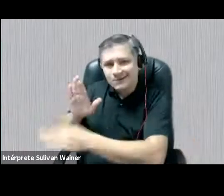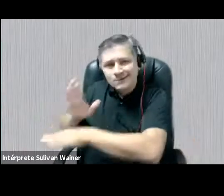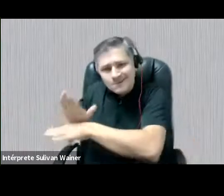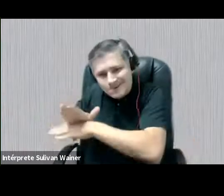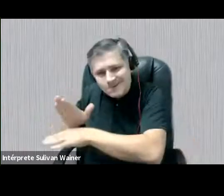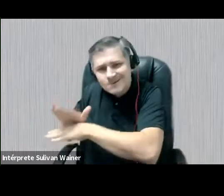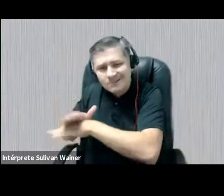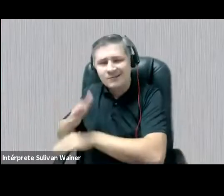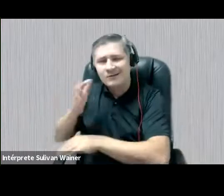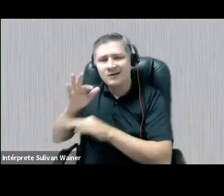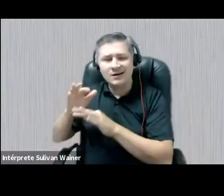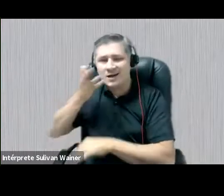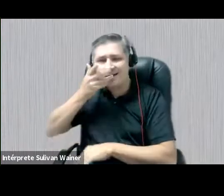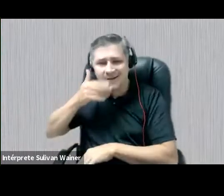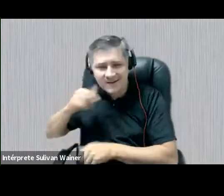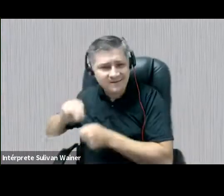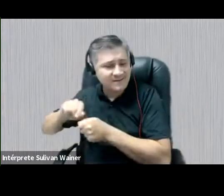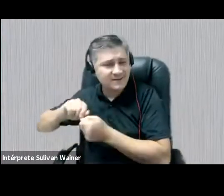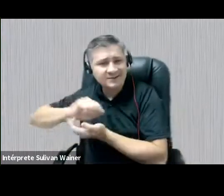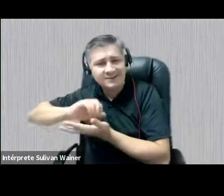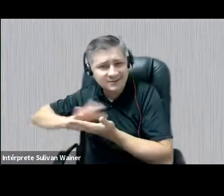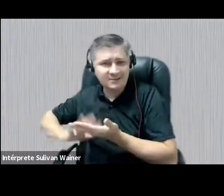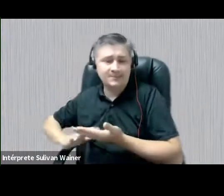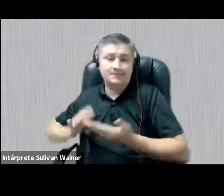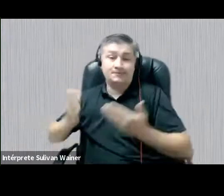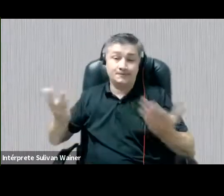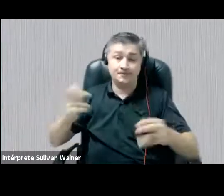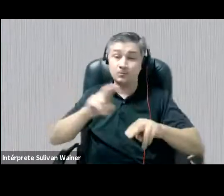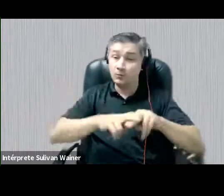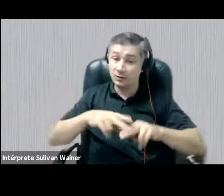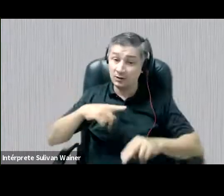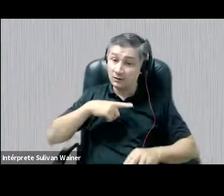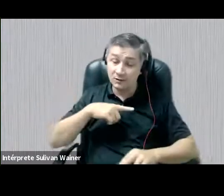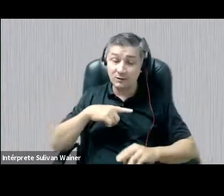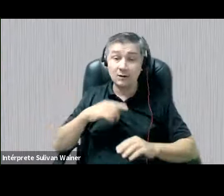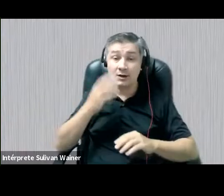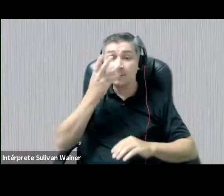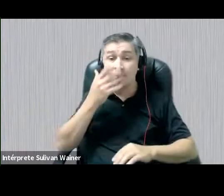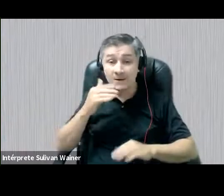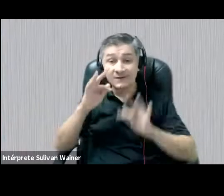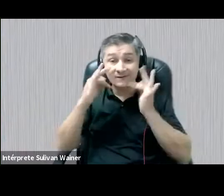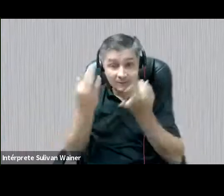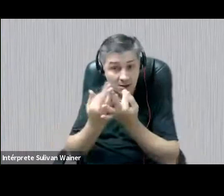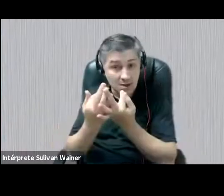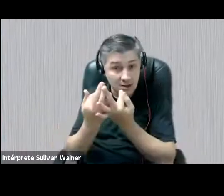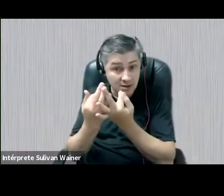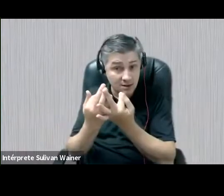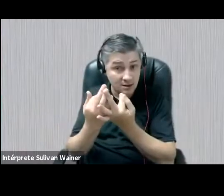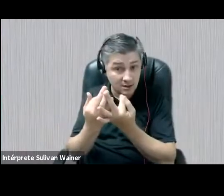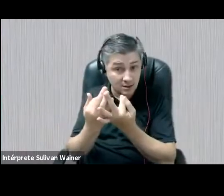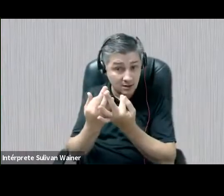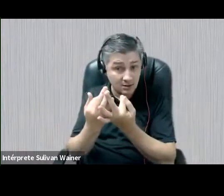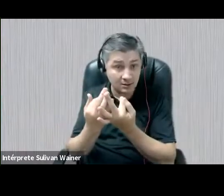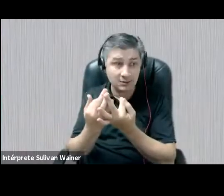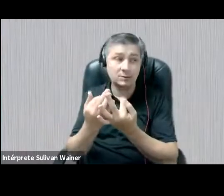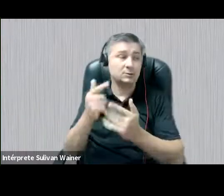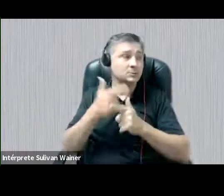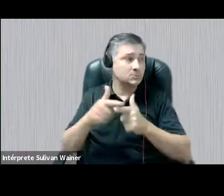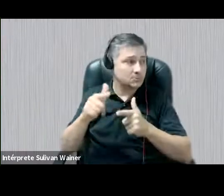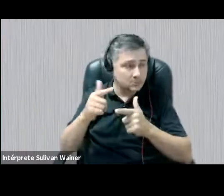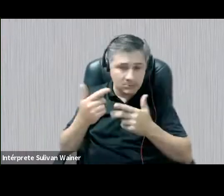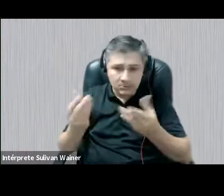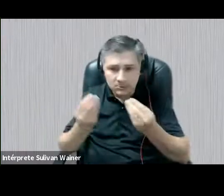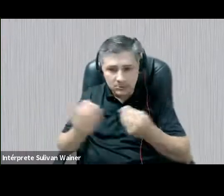Logo, nesse cenário, temos sim em pauta as relações das crianças e suas famílias em primeira mão. E aí, já em primeira mão